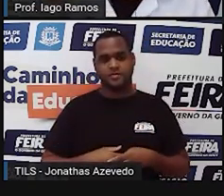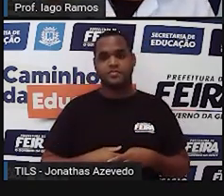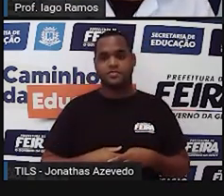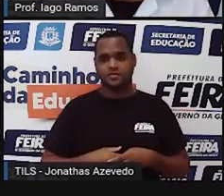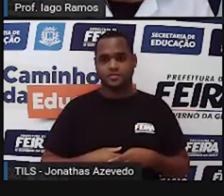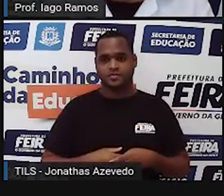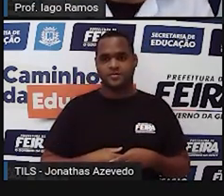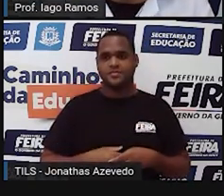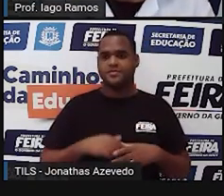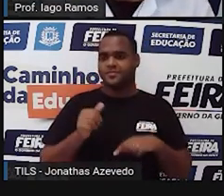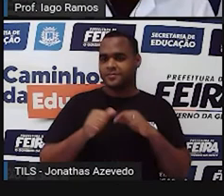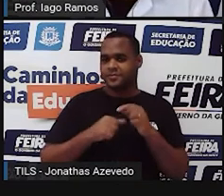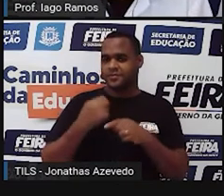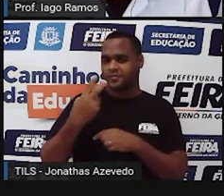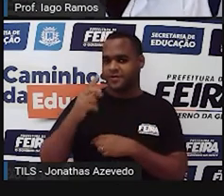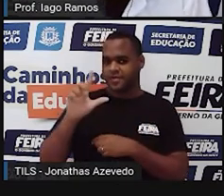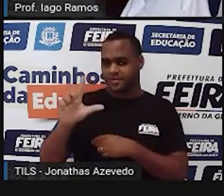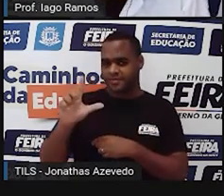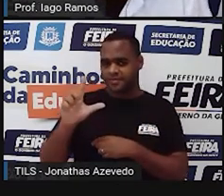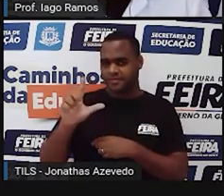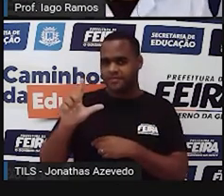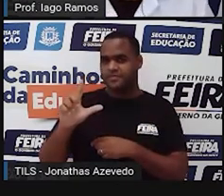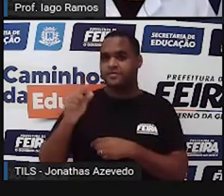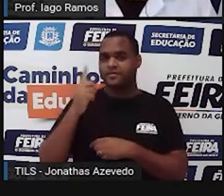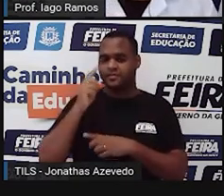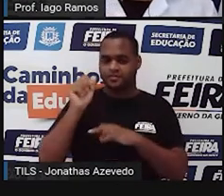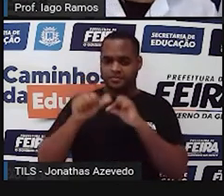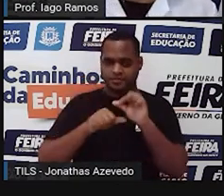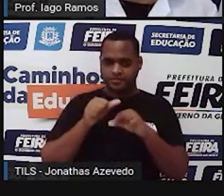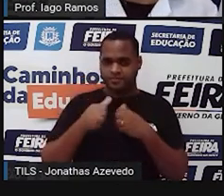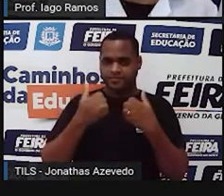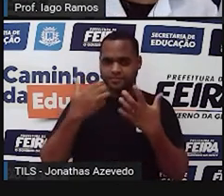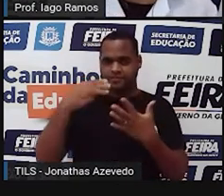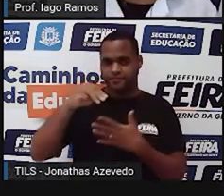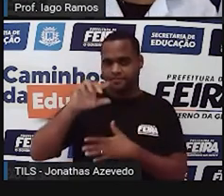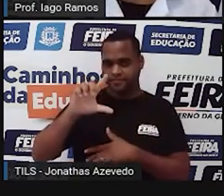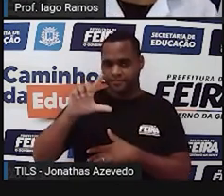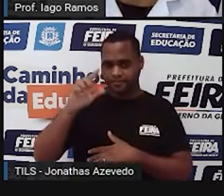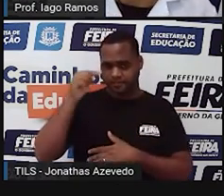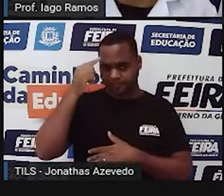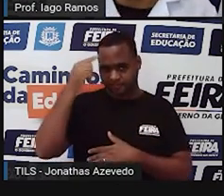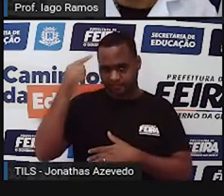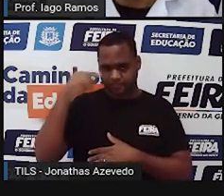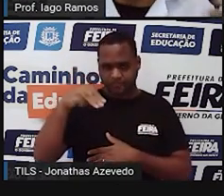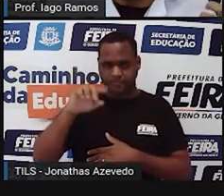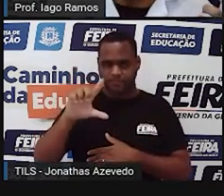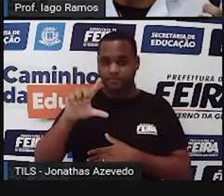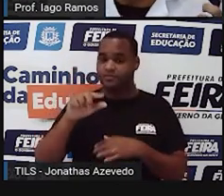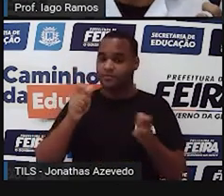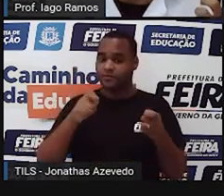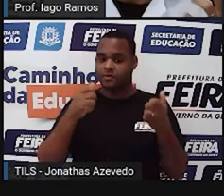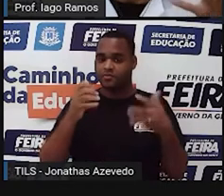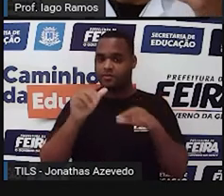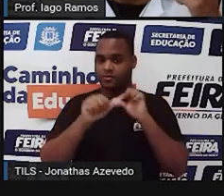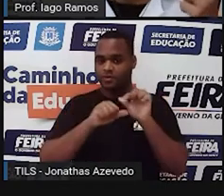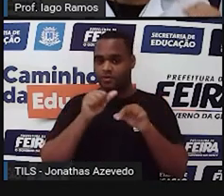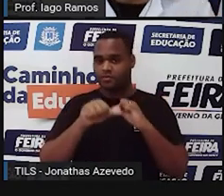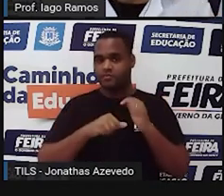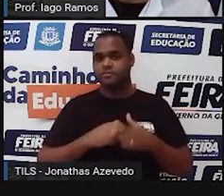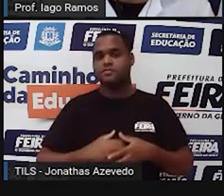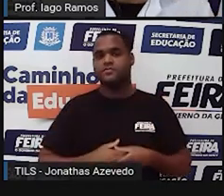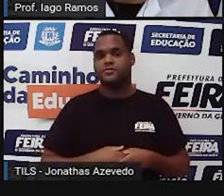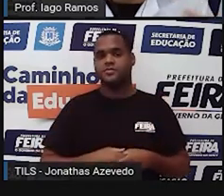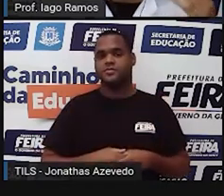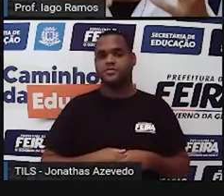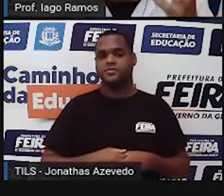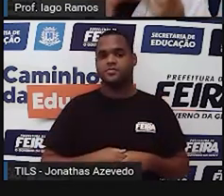2 litros e mudar para a unidade de mililitros, ml. Certo? E como é que faz